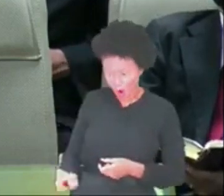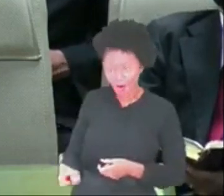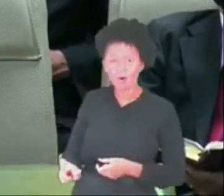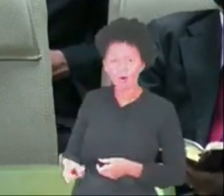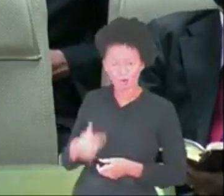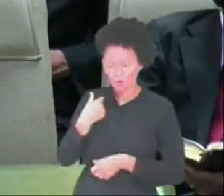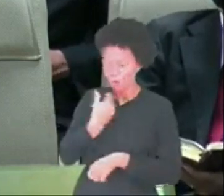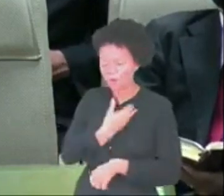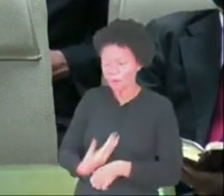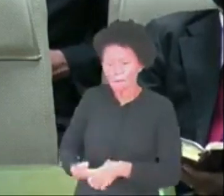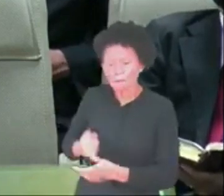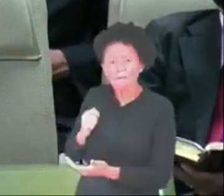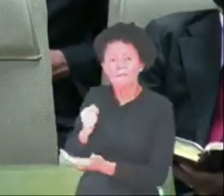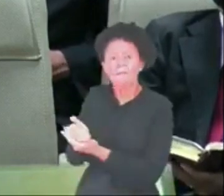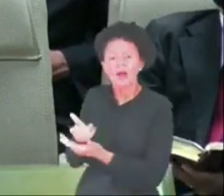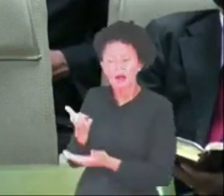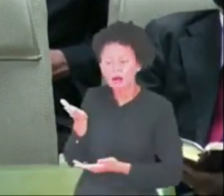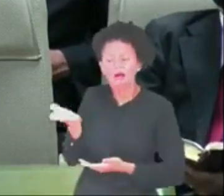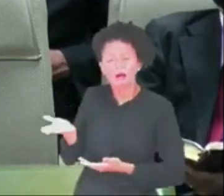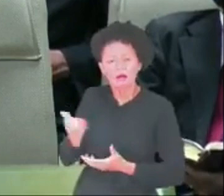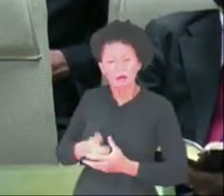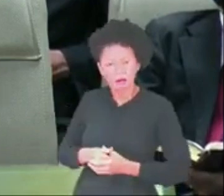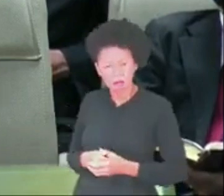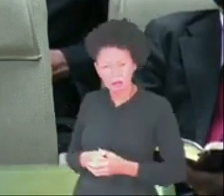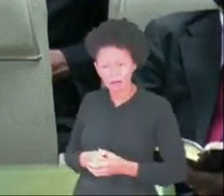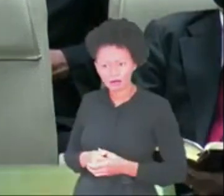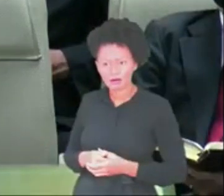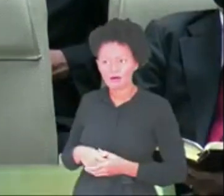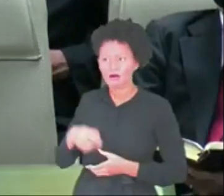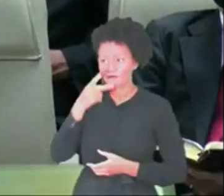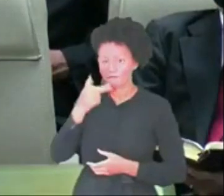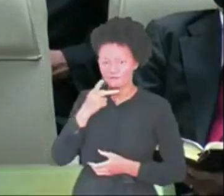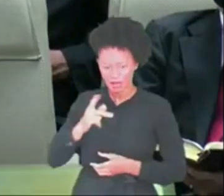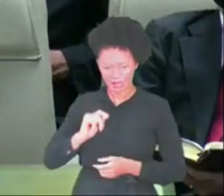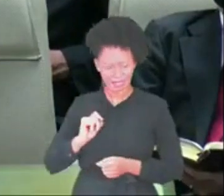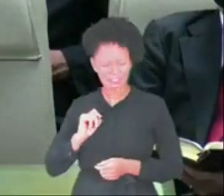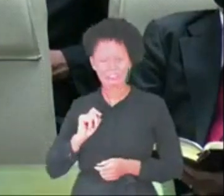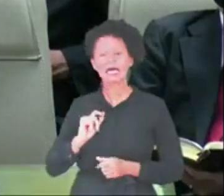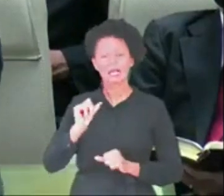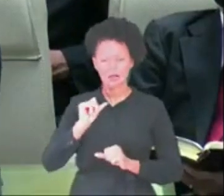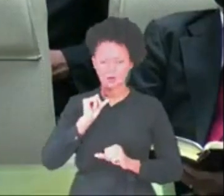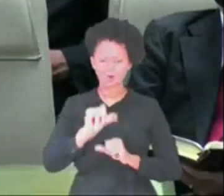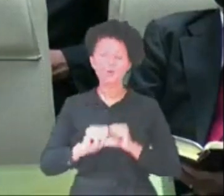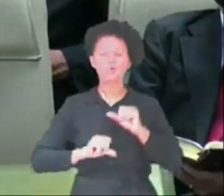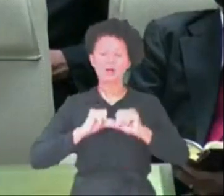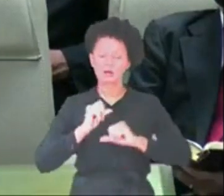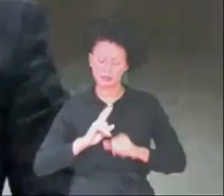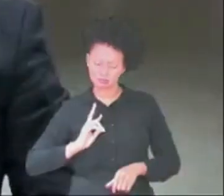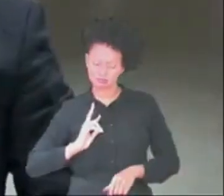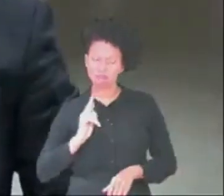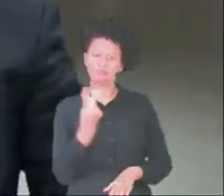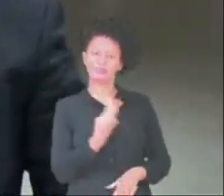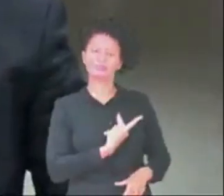paga a ela para ela dizer que é transformista? Fortunas.